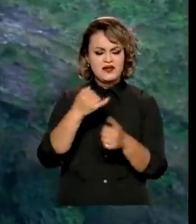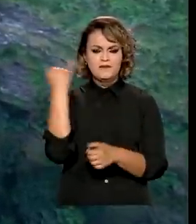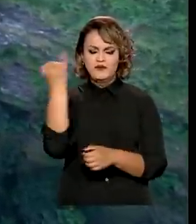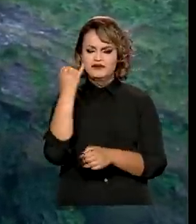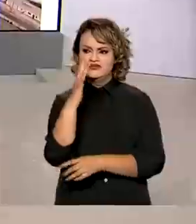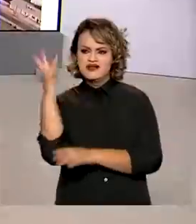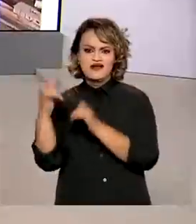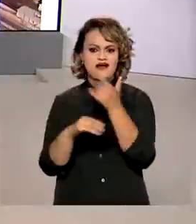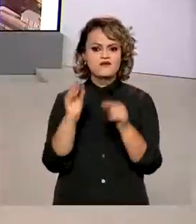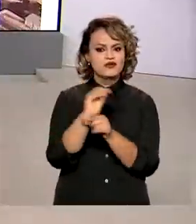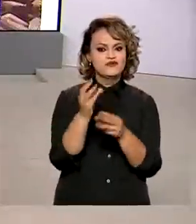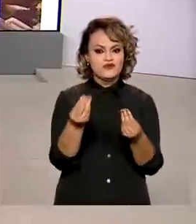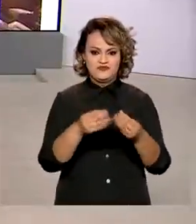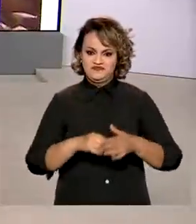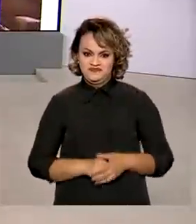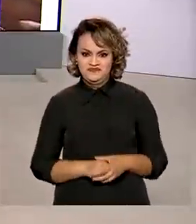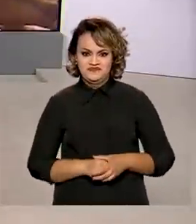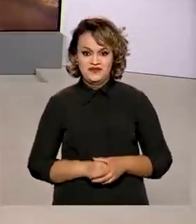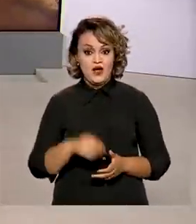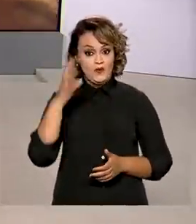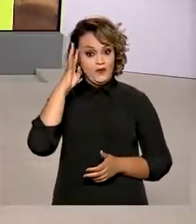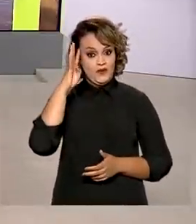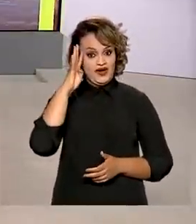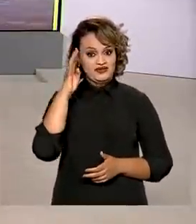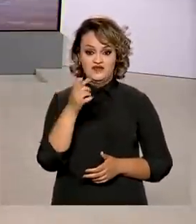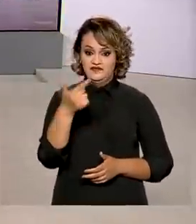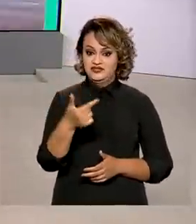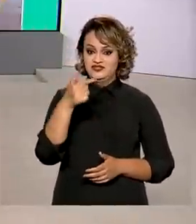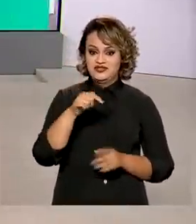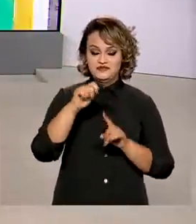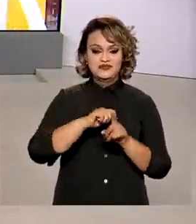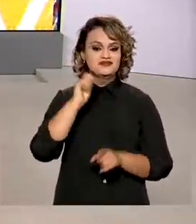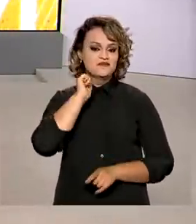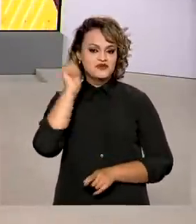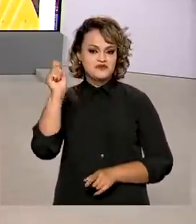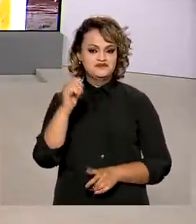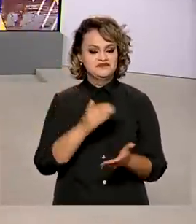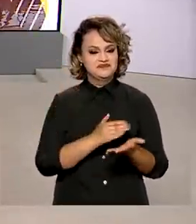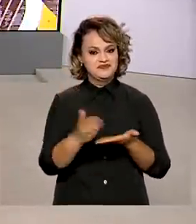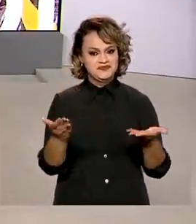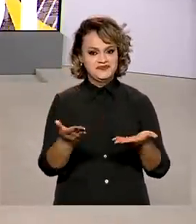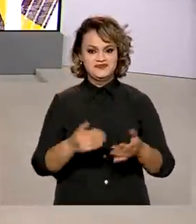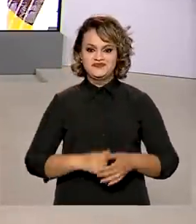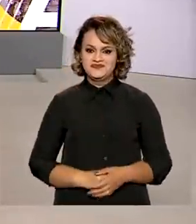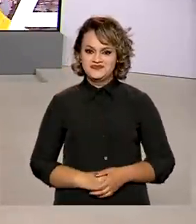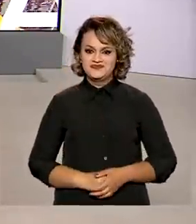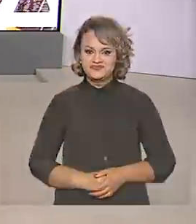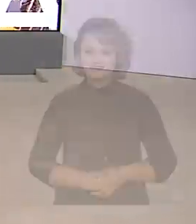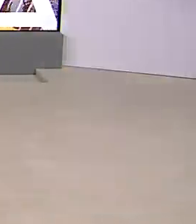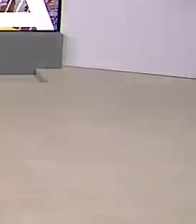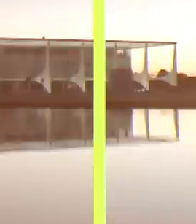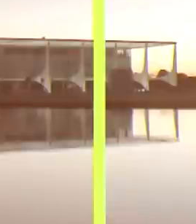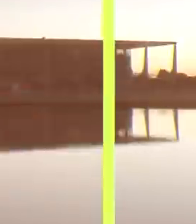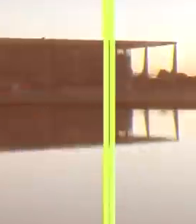geológica. Quarta-feira, 27 de abril, o Brasil em Dia já está no ar.